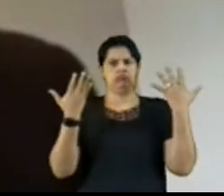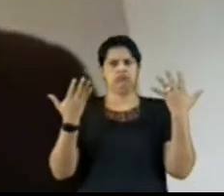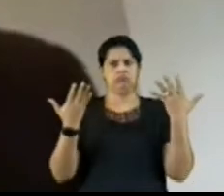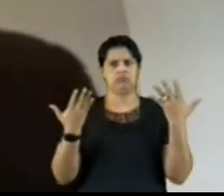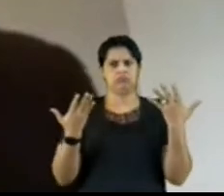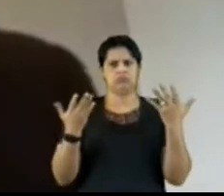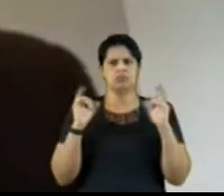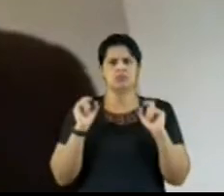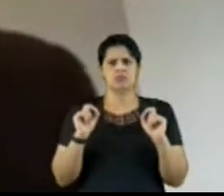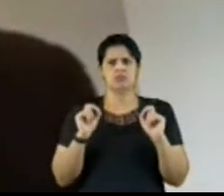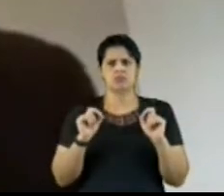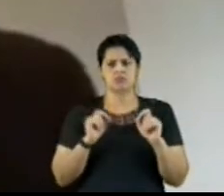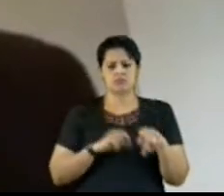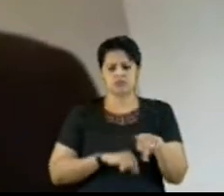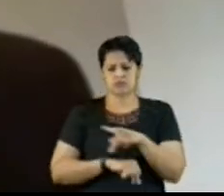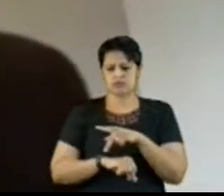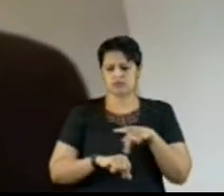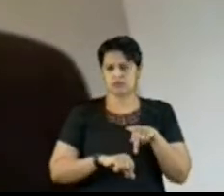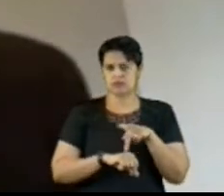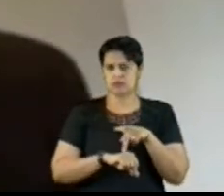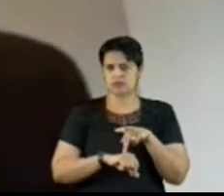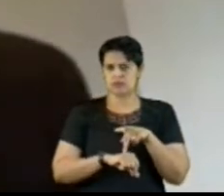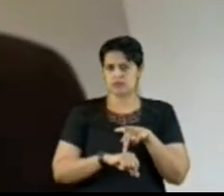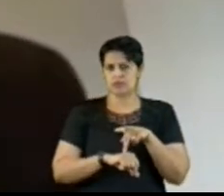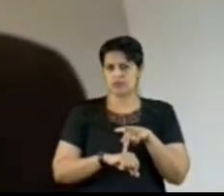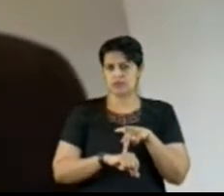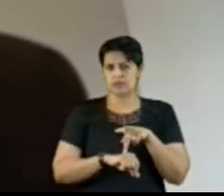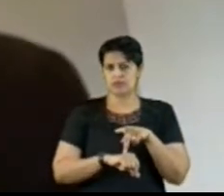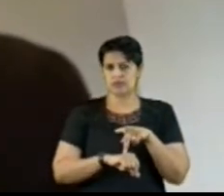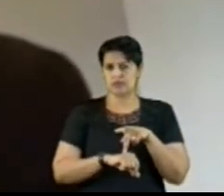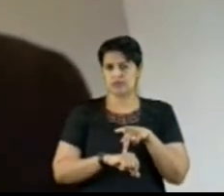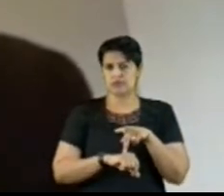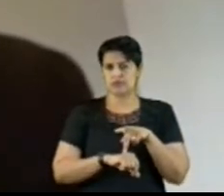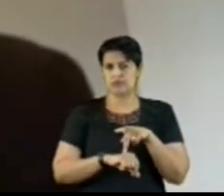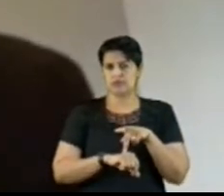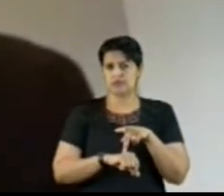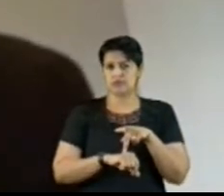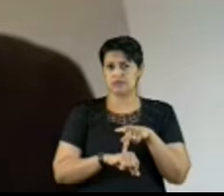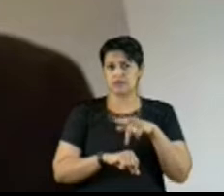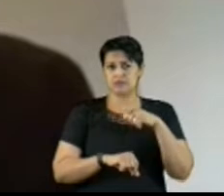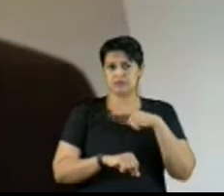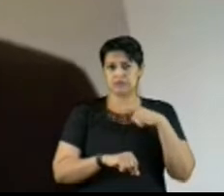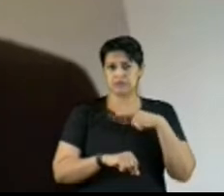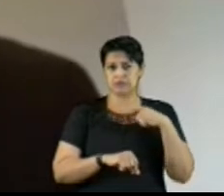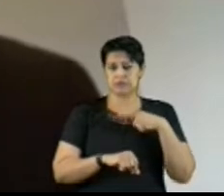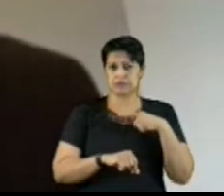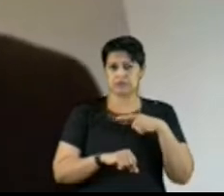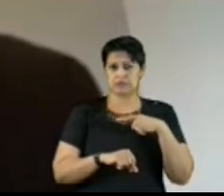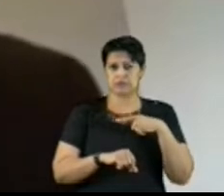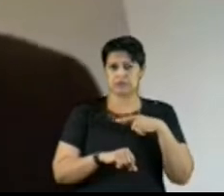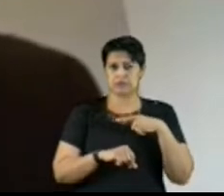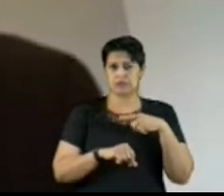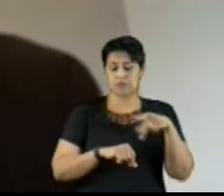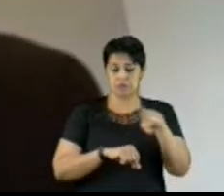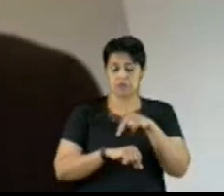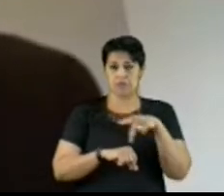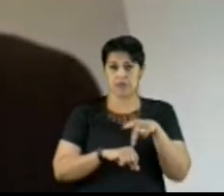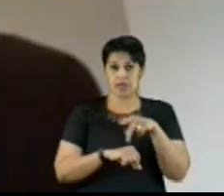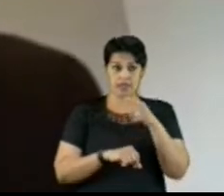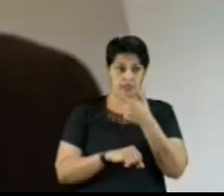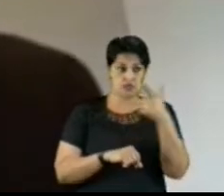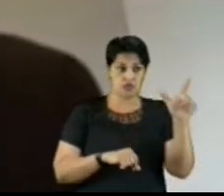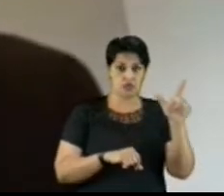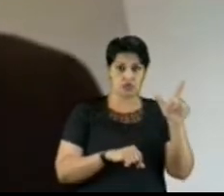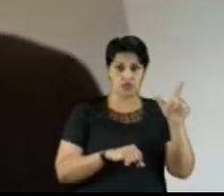muito menos desenvolvidos, teoricamente, do que o nosso, já